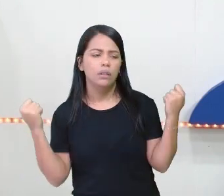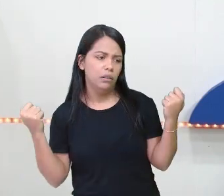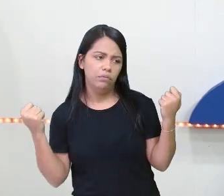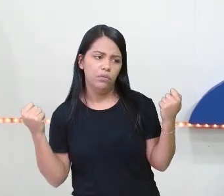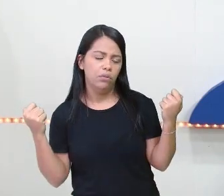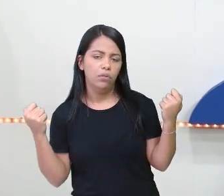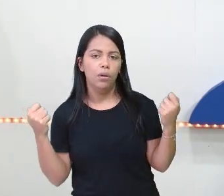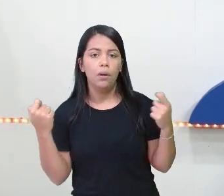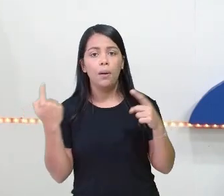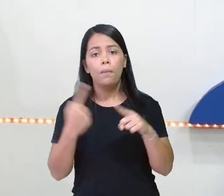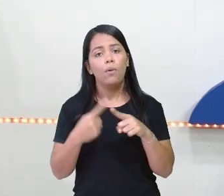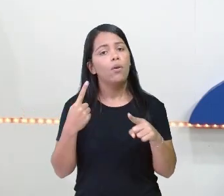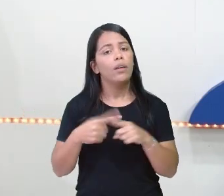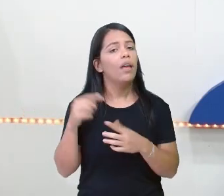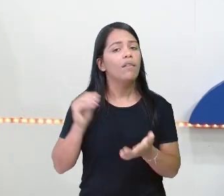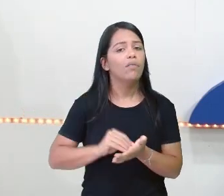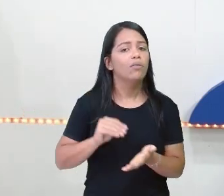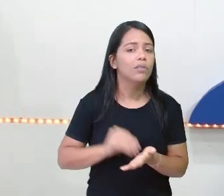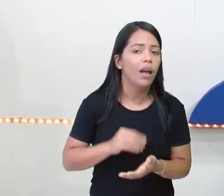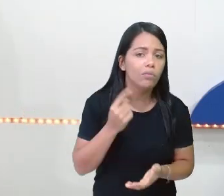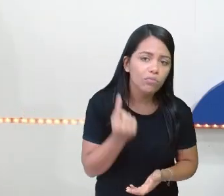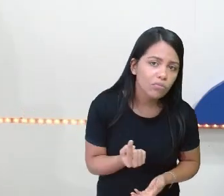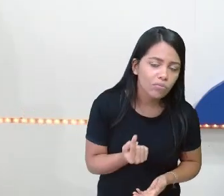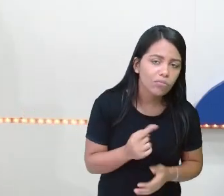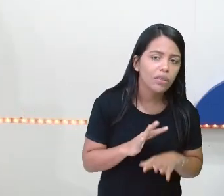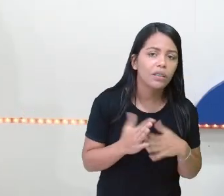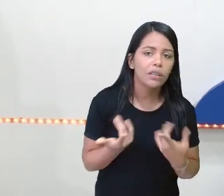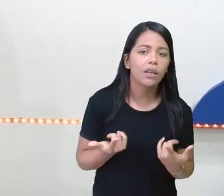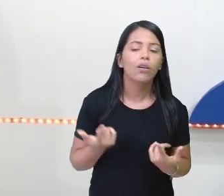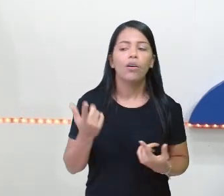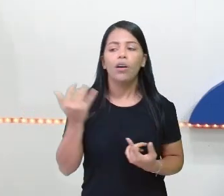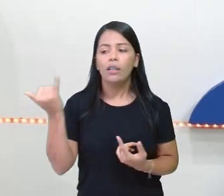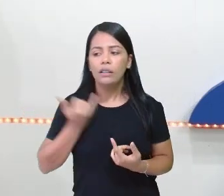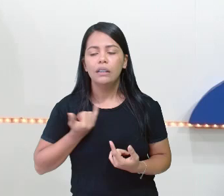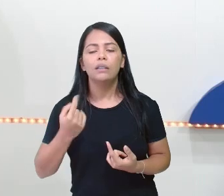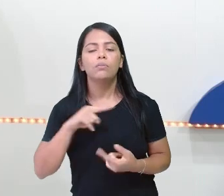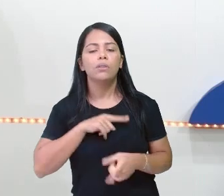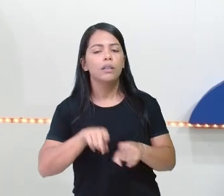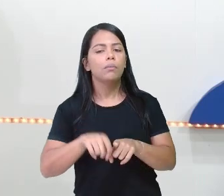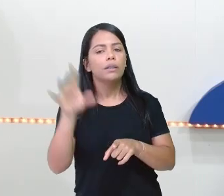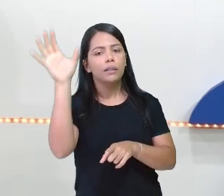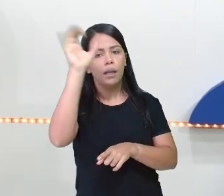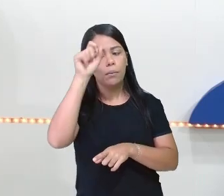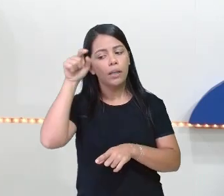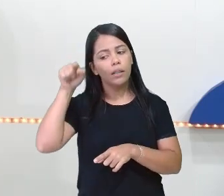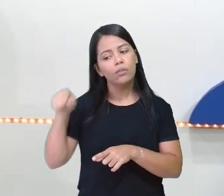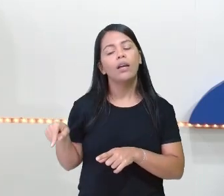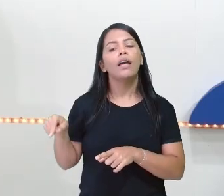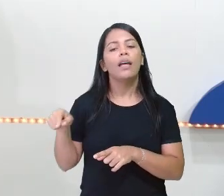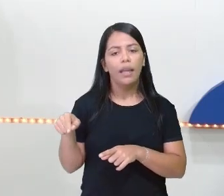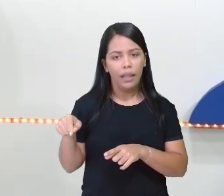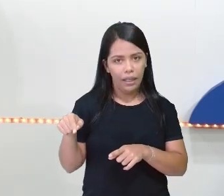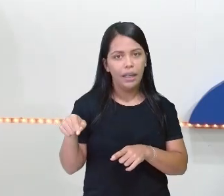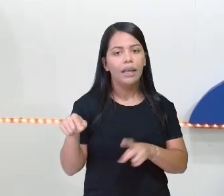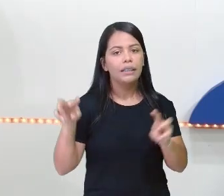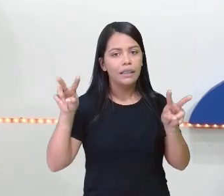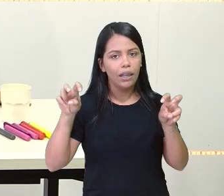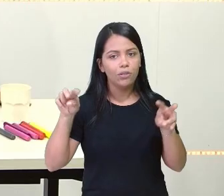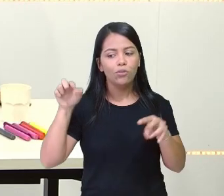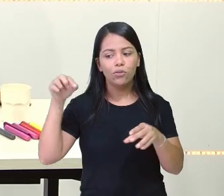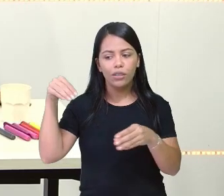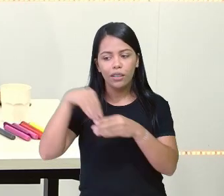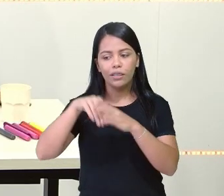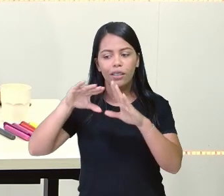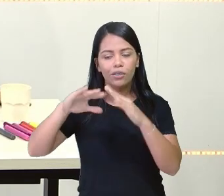um nessa conta. Isso E ele também falou que tá aprendendo esse assunto também na escola. Vê que legal, gente. Ai, que legal, Lázaro. Muito